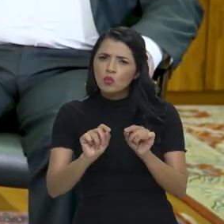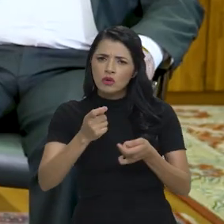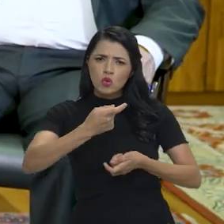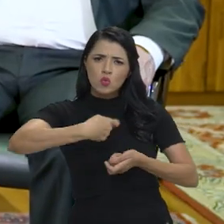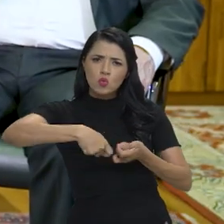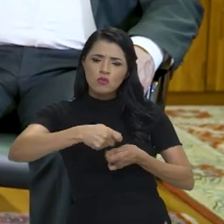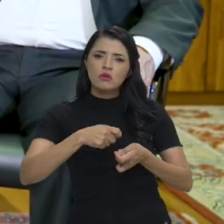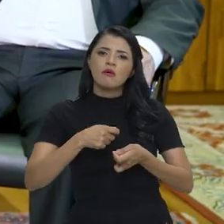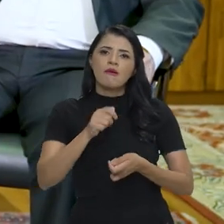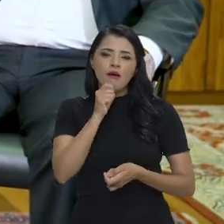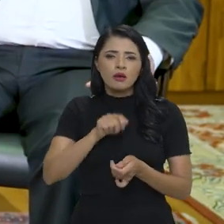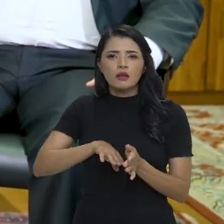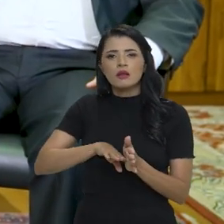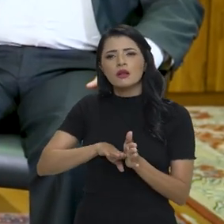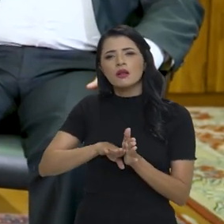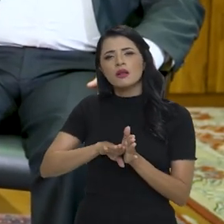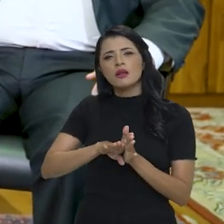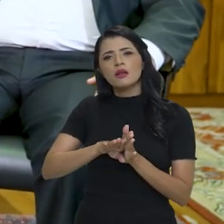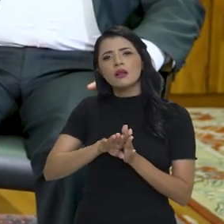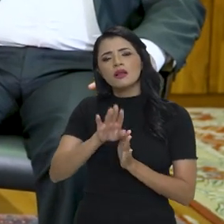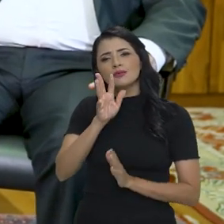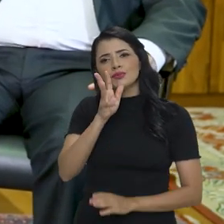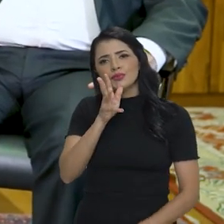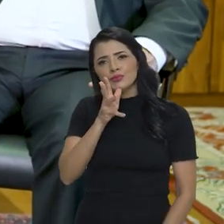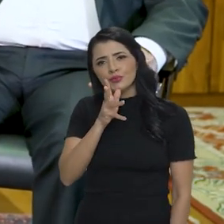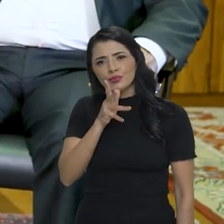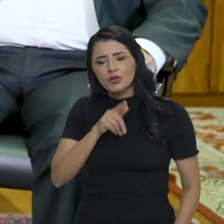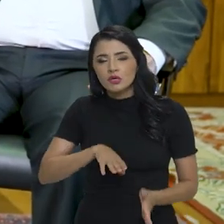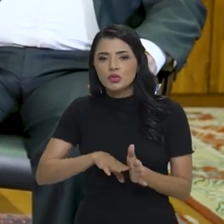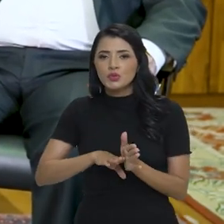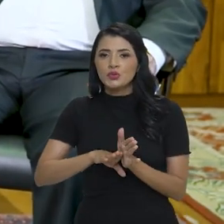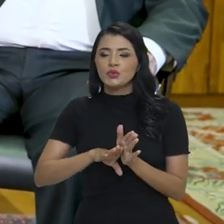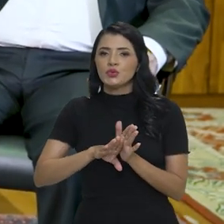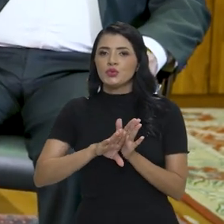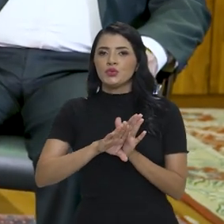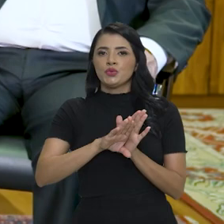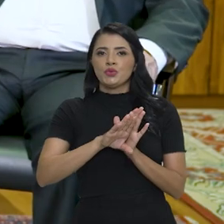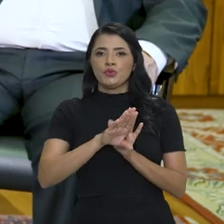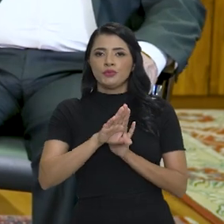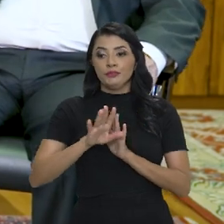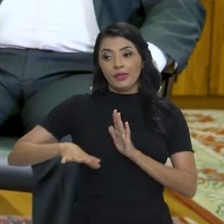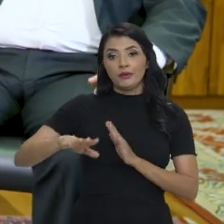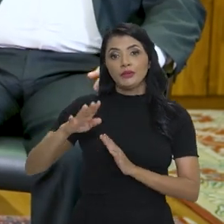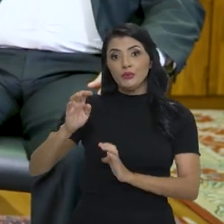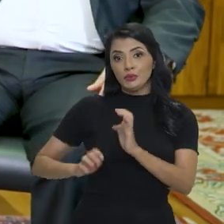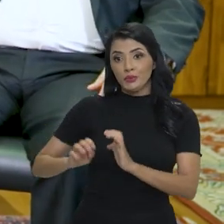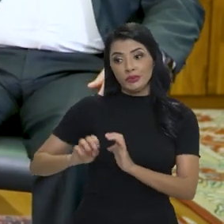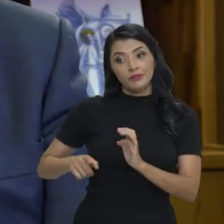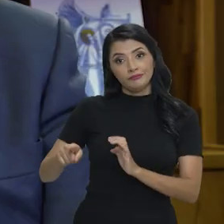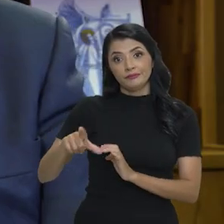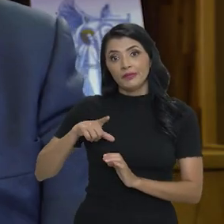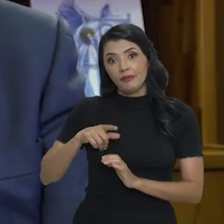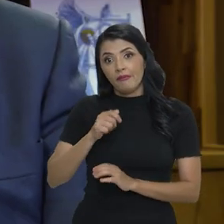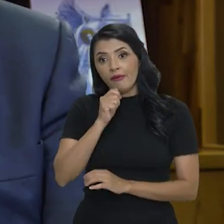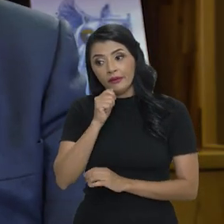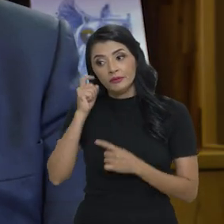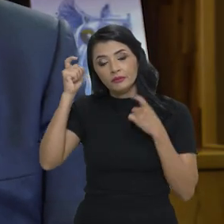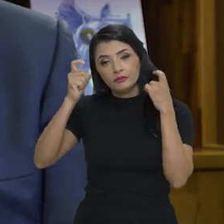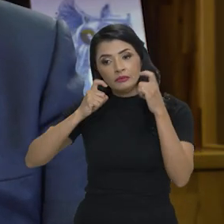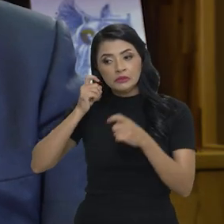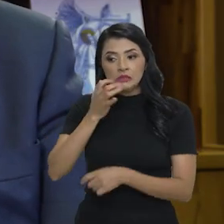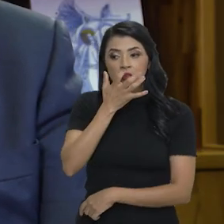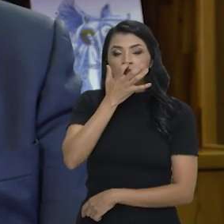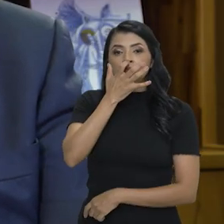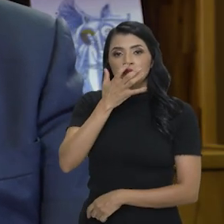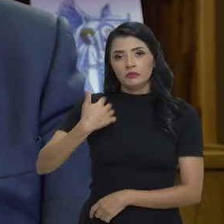que a economia ainda está crescendo muito lentamente, especialmente na indústria. Então, a indústria ainda é motivo